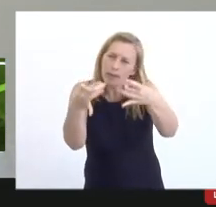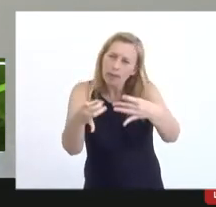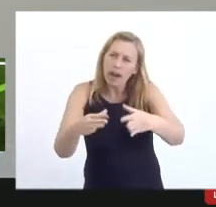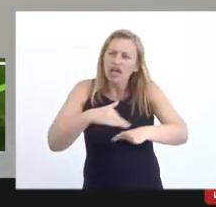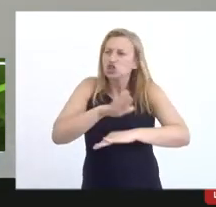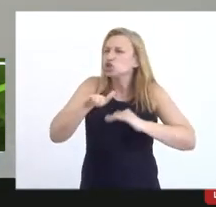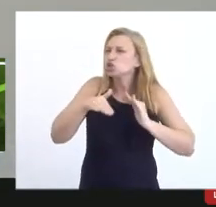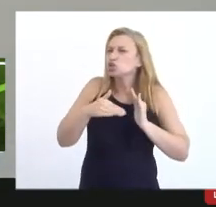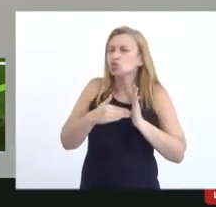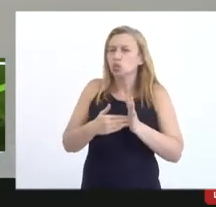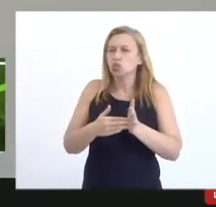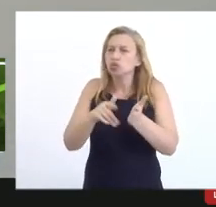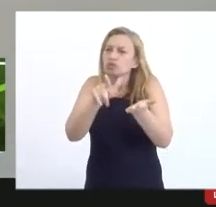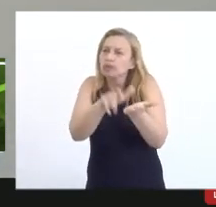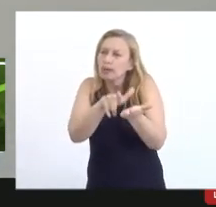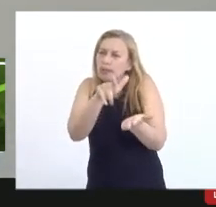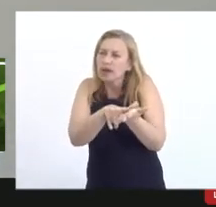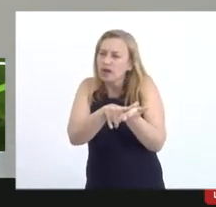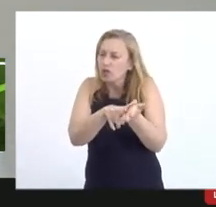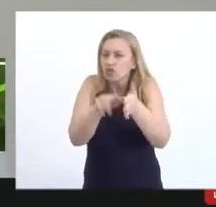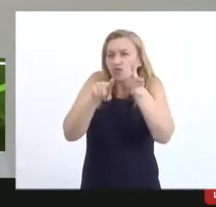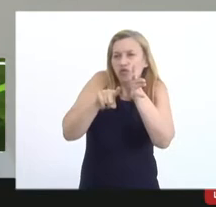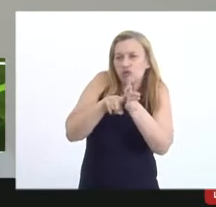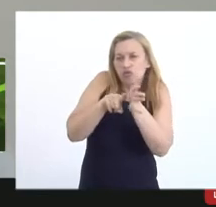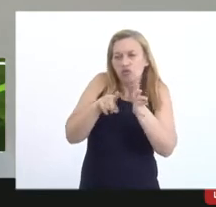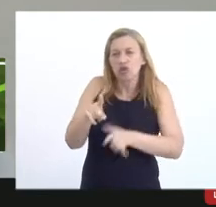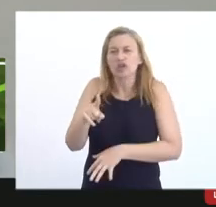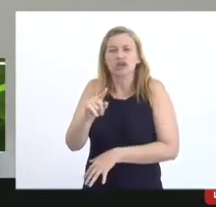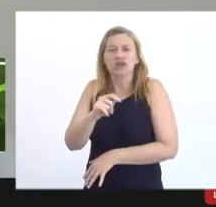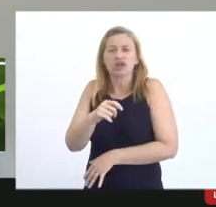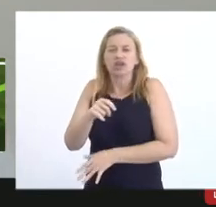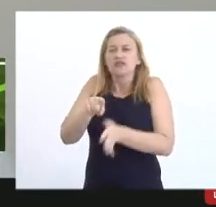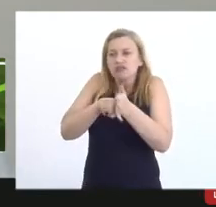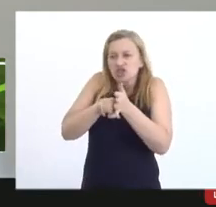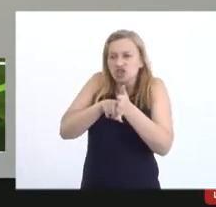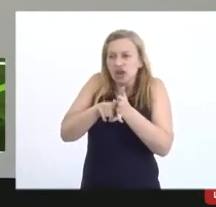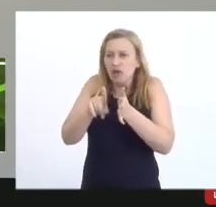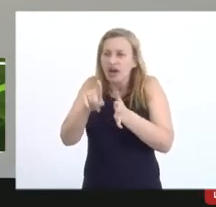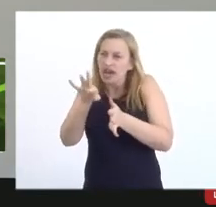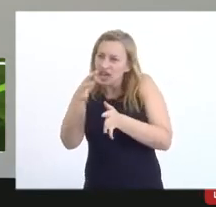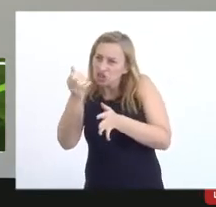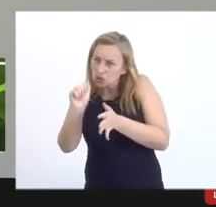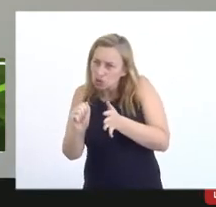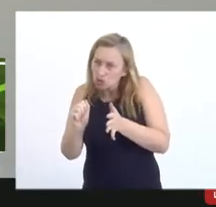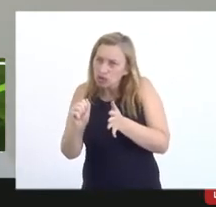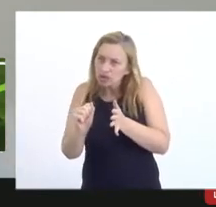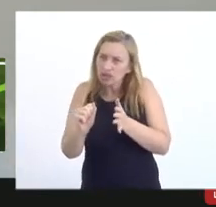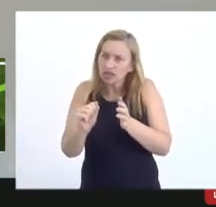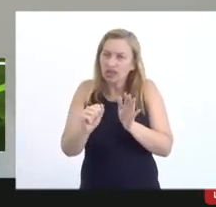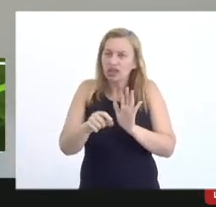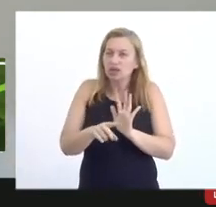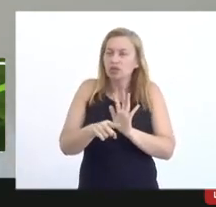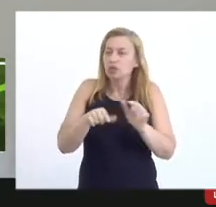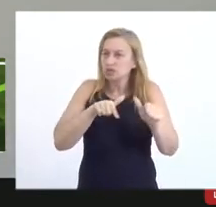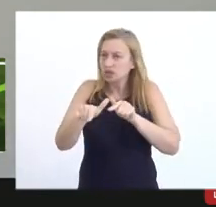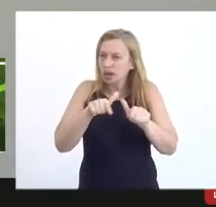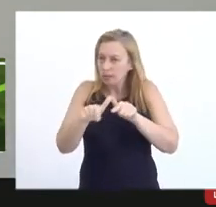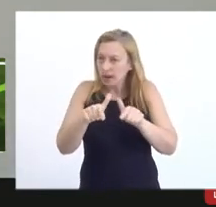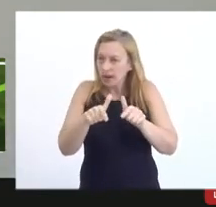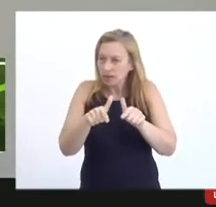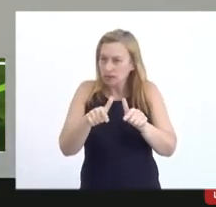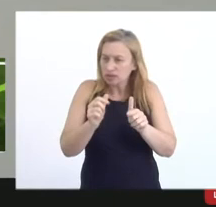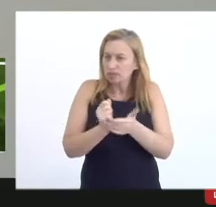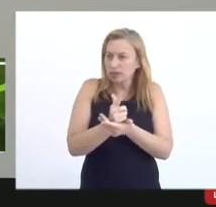fiscais de serviço eletrônico e todas as notas fiscais eletrônicas a prestação de contas estaria feita no sentido